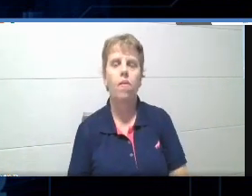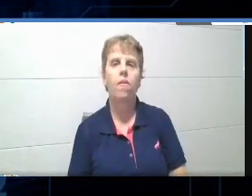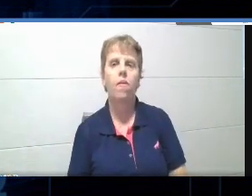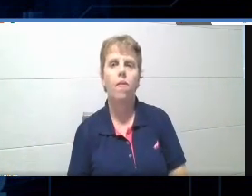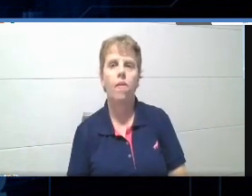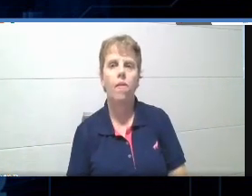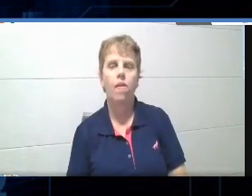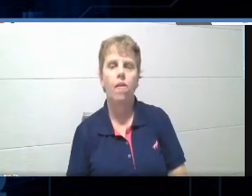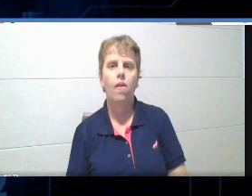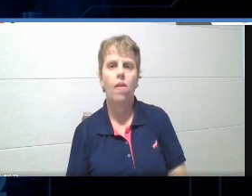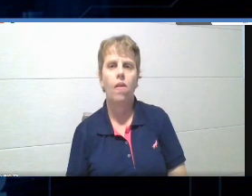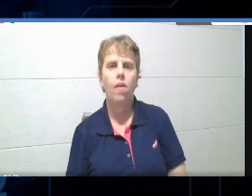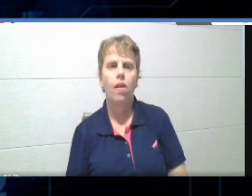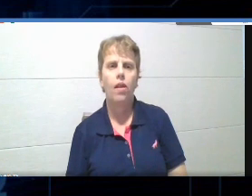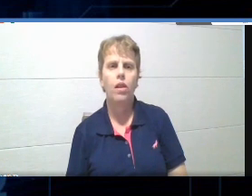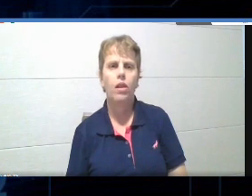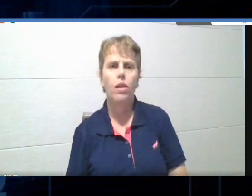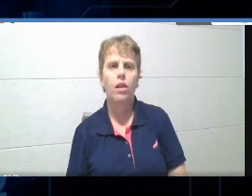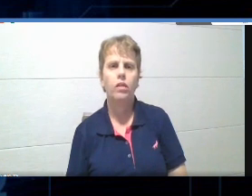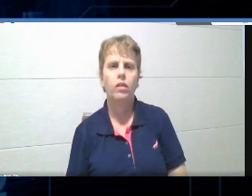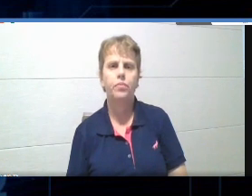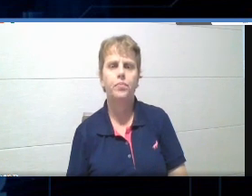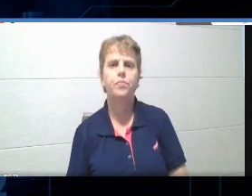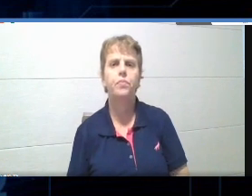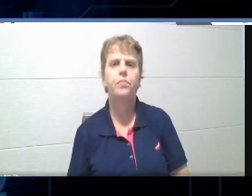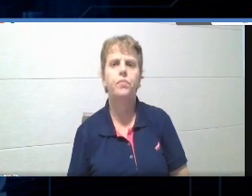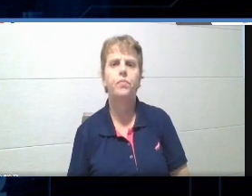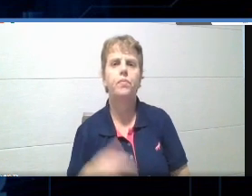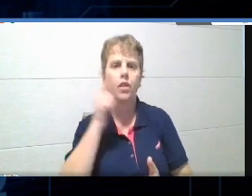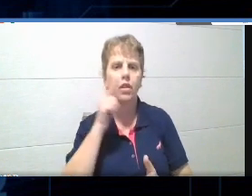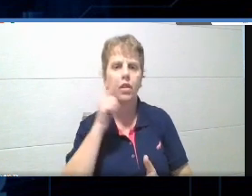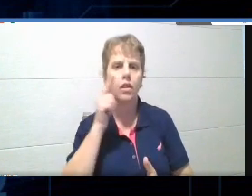Dá uma confirmada aí pra mim, Caio, se tá aparecendo a minha tela.